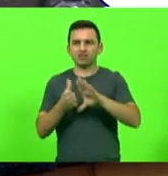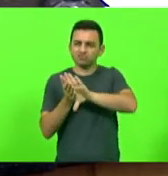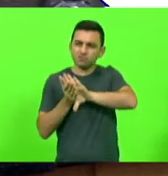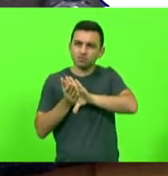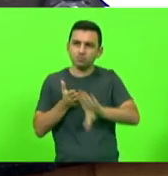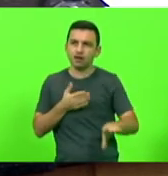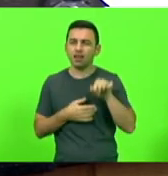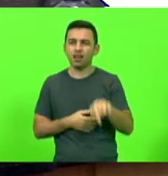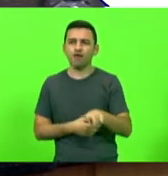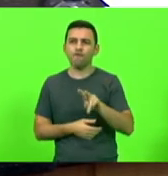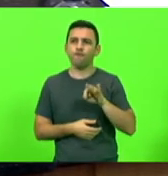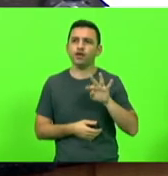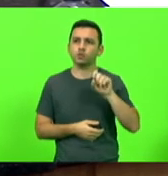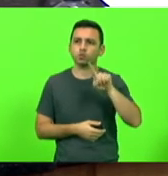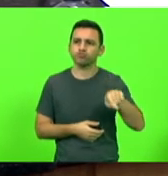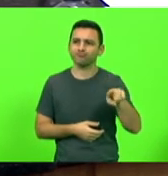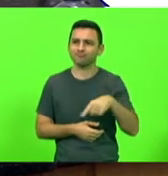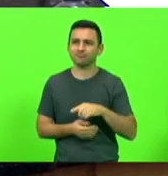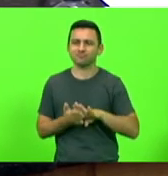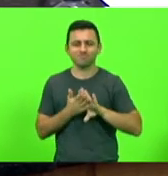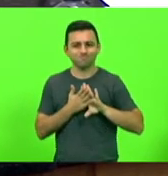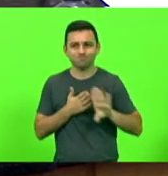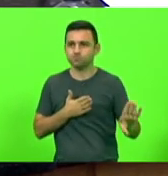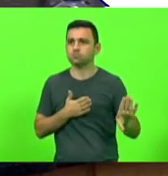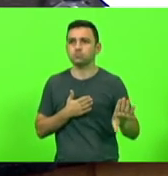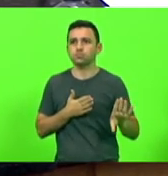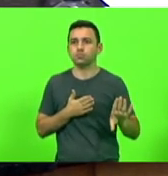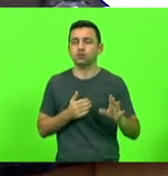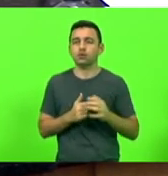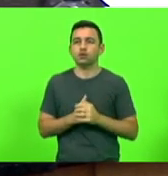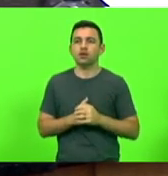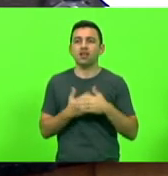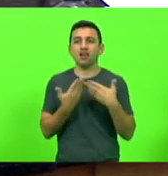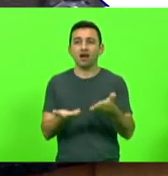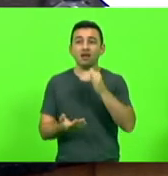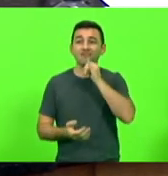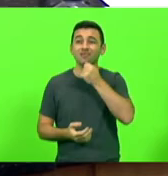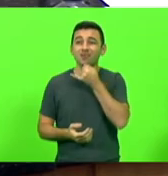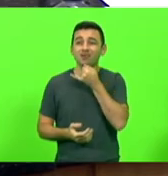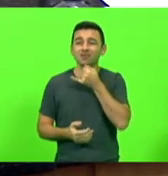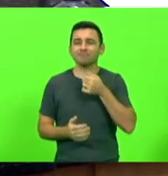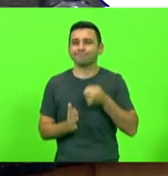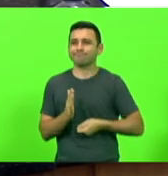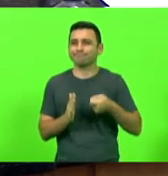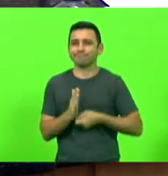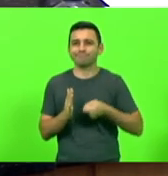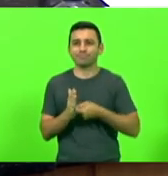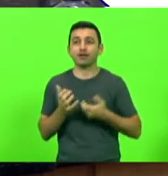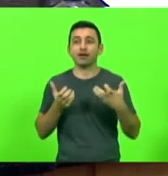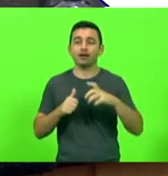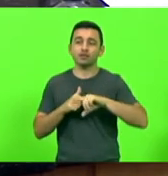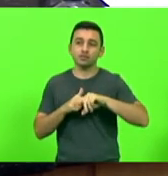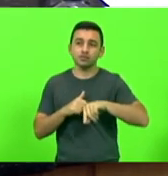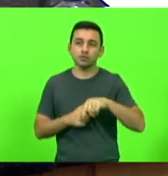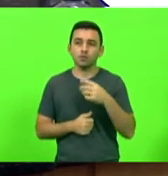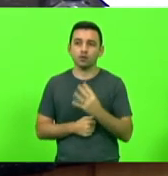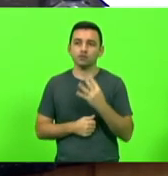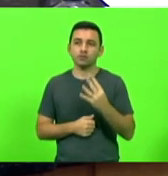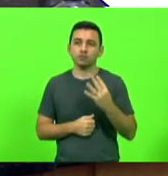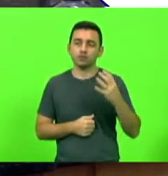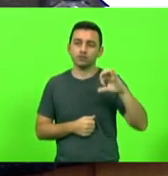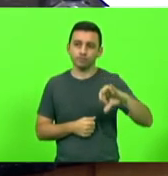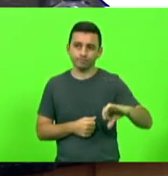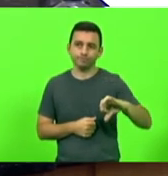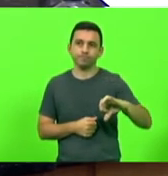veto que o governo do Estado infelizmente impôs ao artigo do projeto 449.